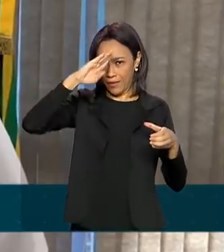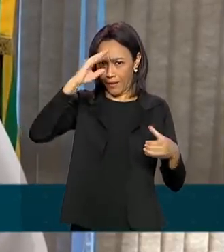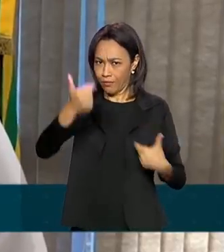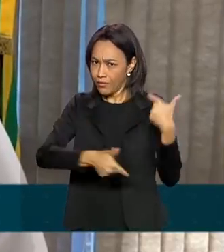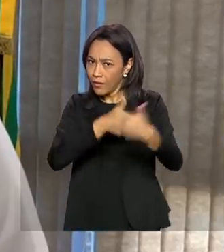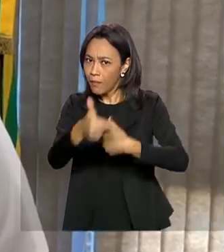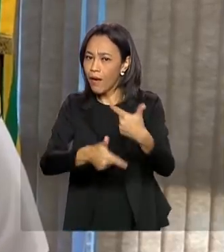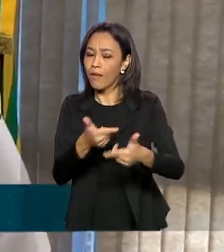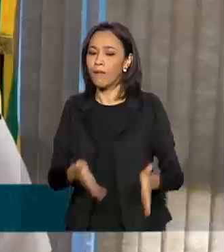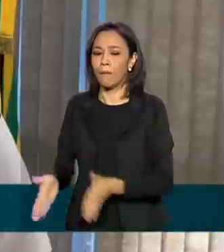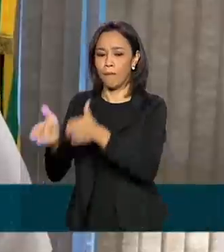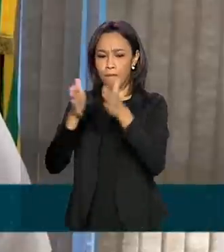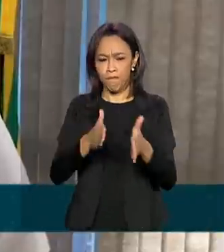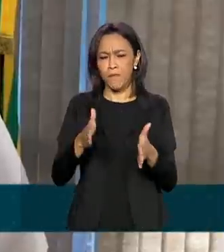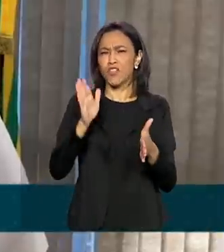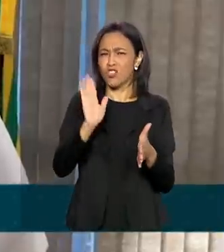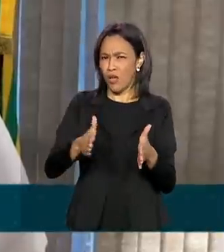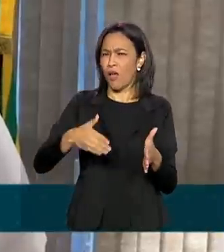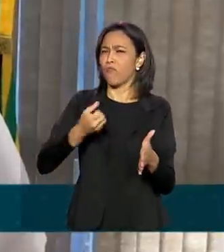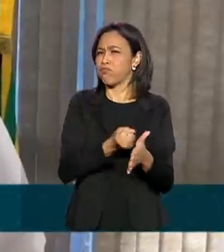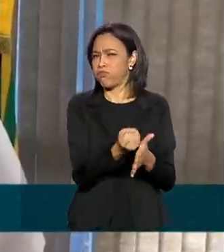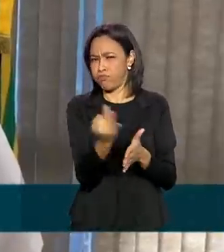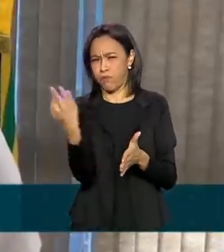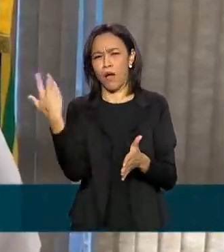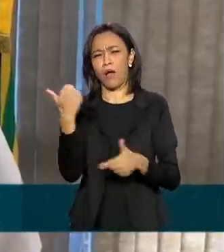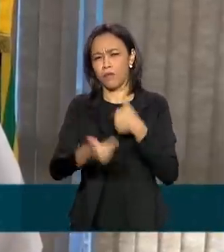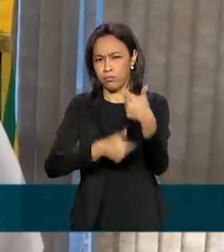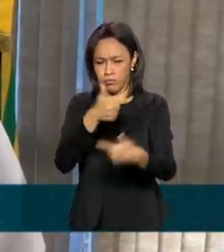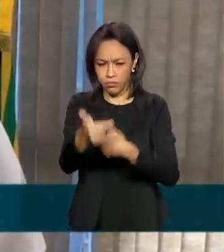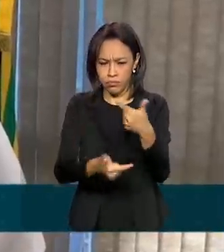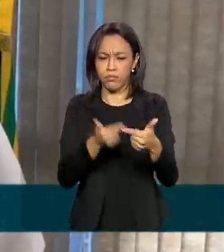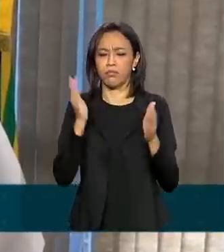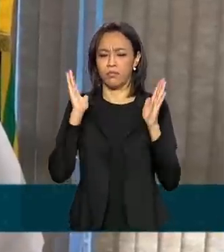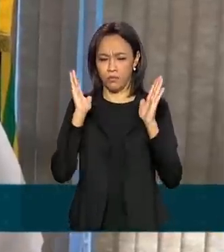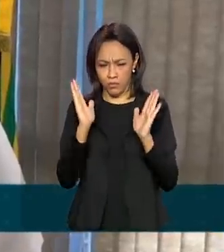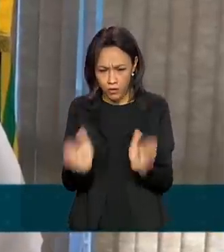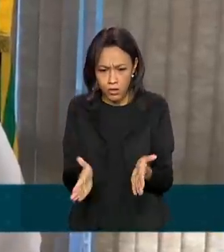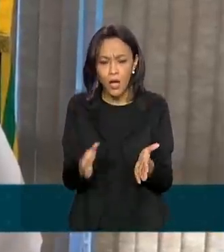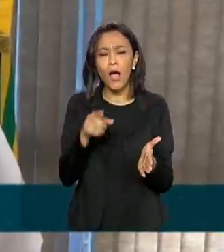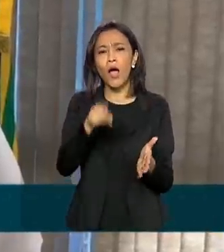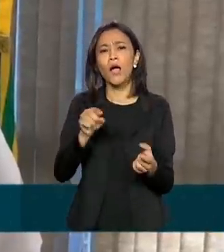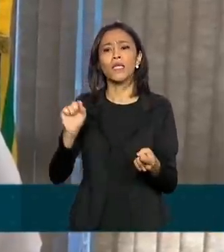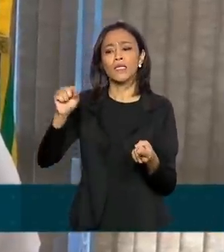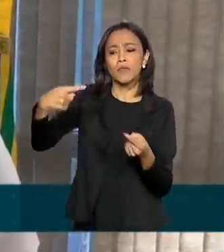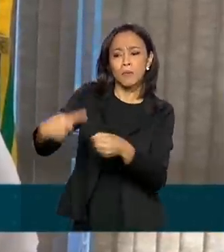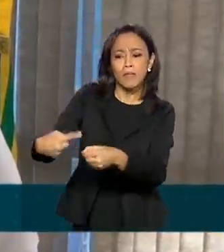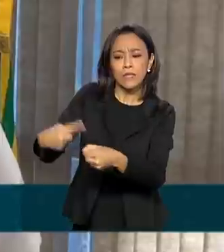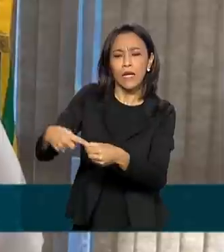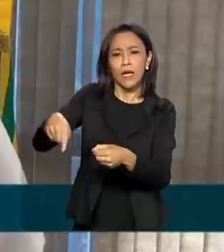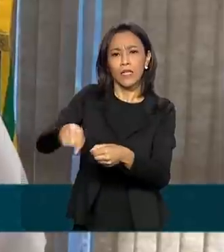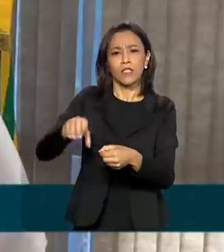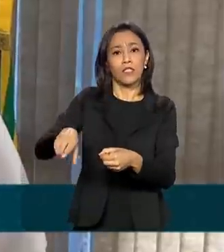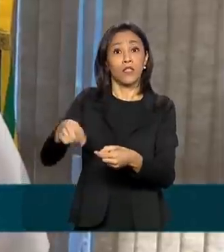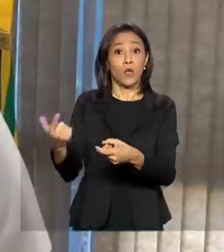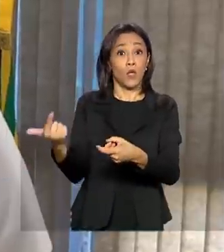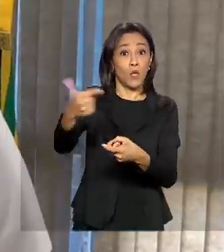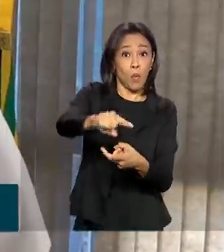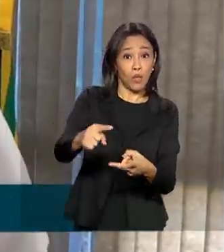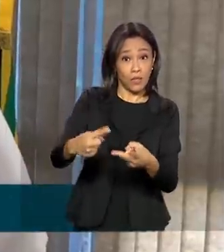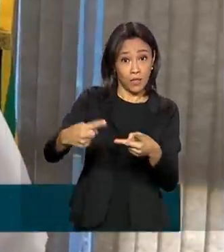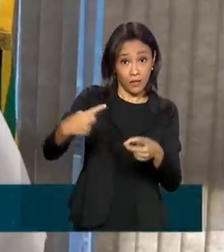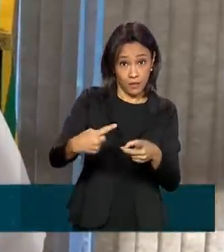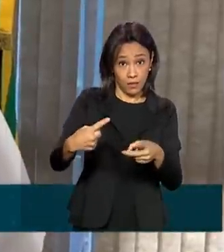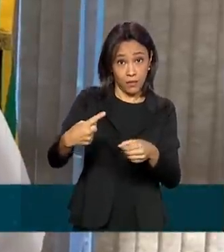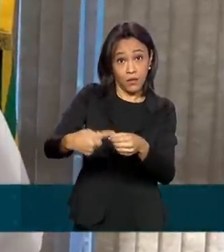200 operações já foram feitas. A gente teve a parte de Atalaia do Norte, São Gabriel da Cachoeira, a parte dos índios e anumame na